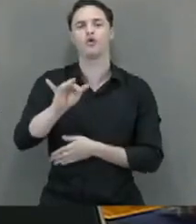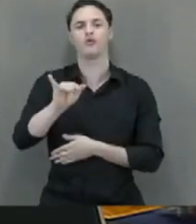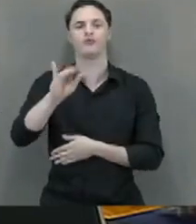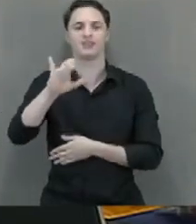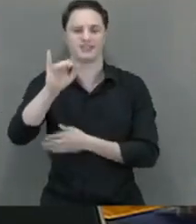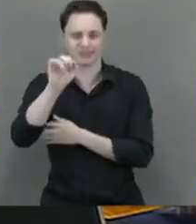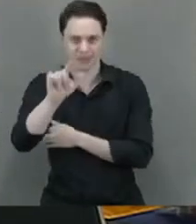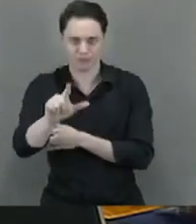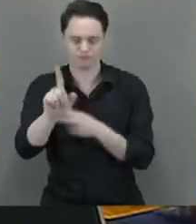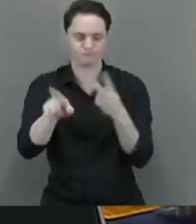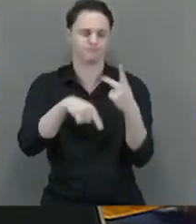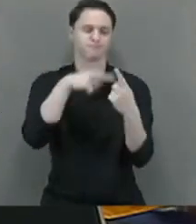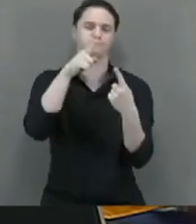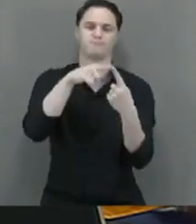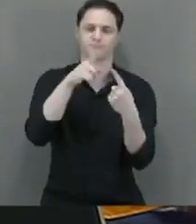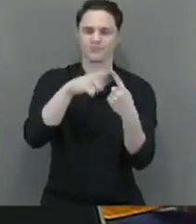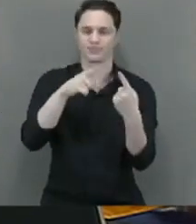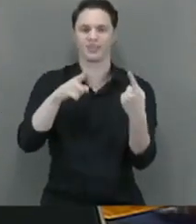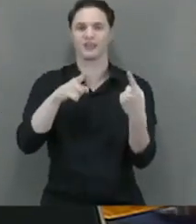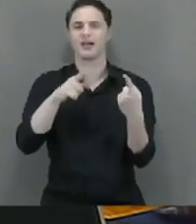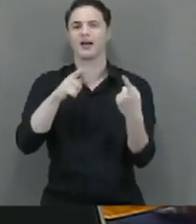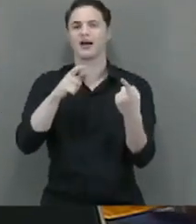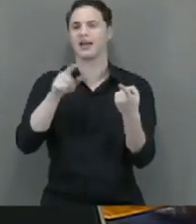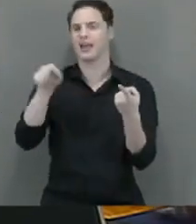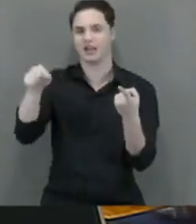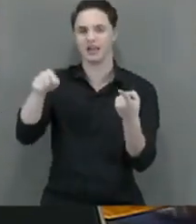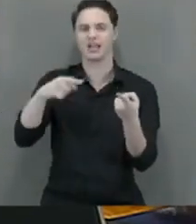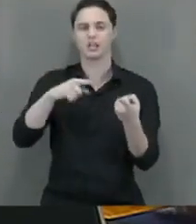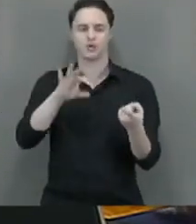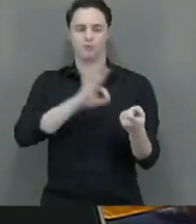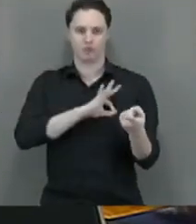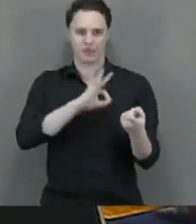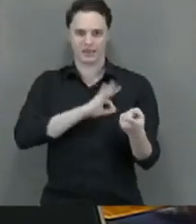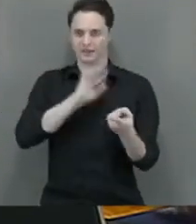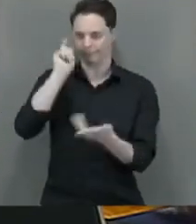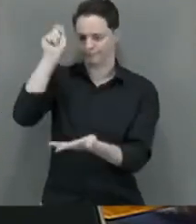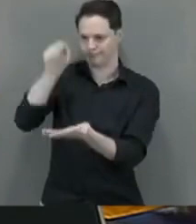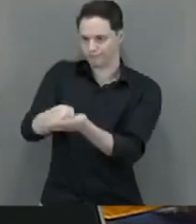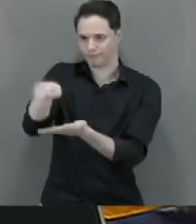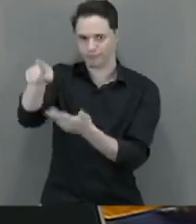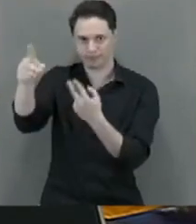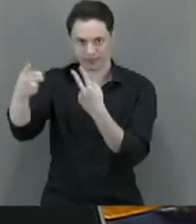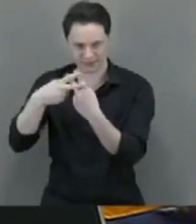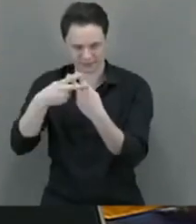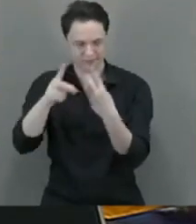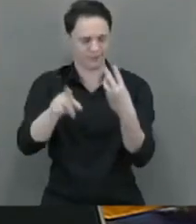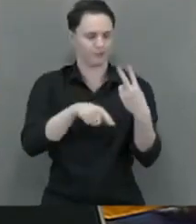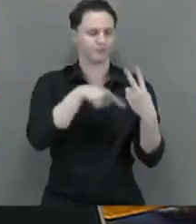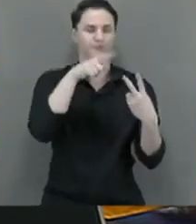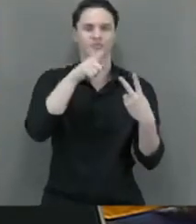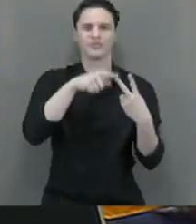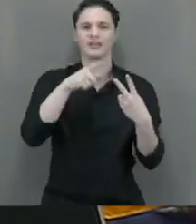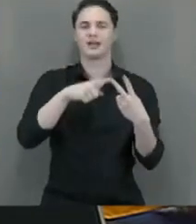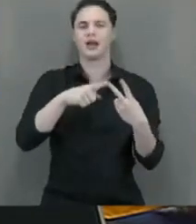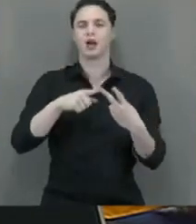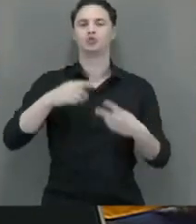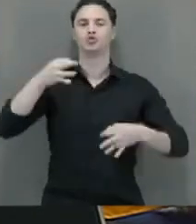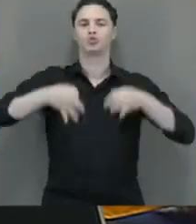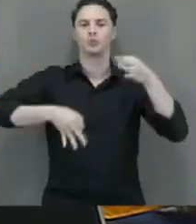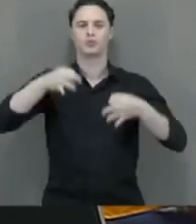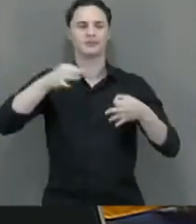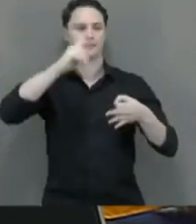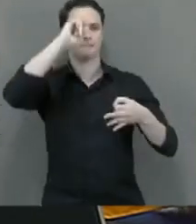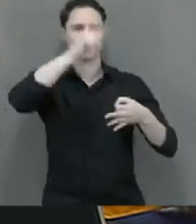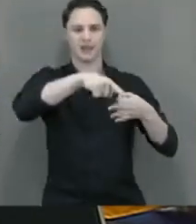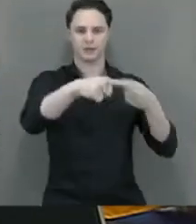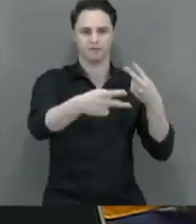tais como o auto de prisão em flagrante, as certidões de cumprimento de mandado de prisão ou de alvará de